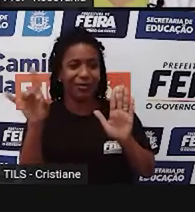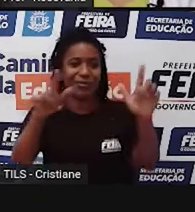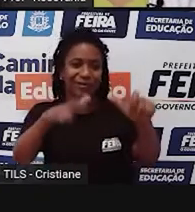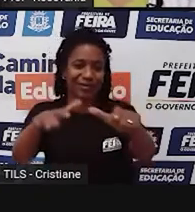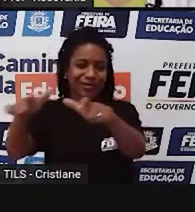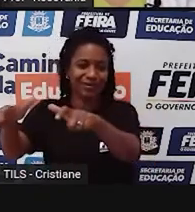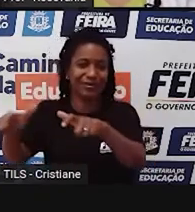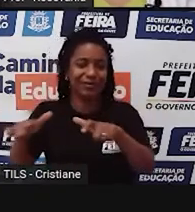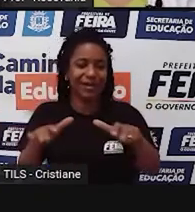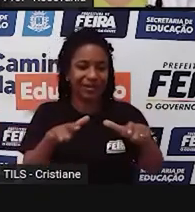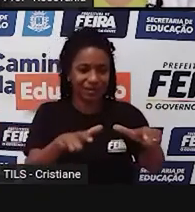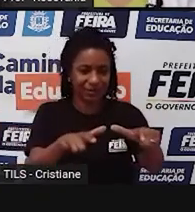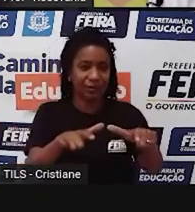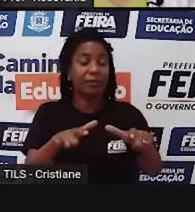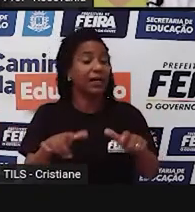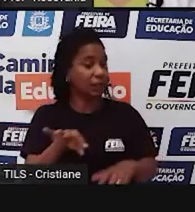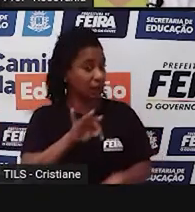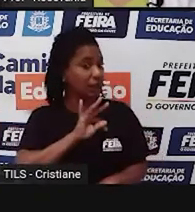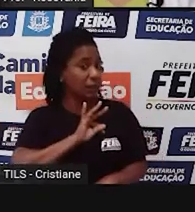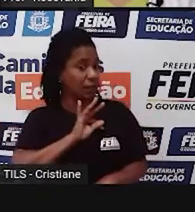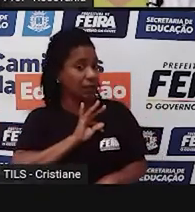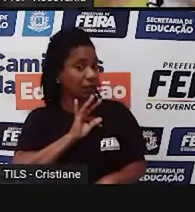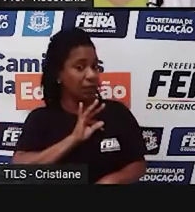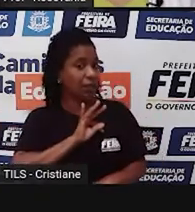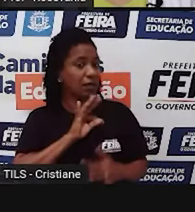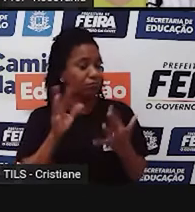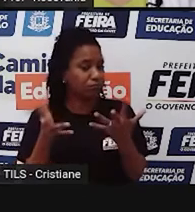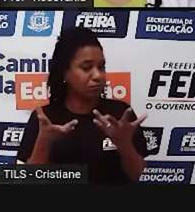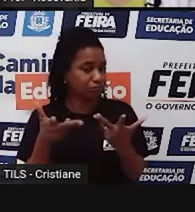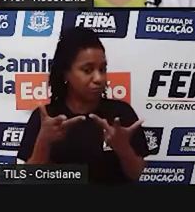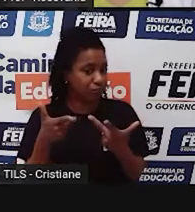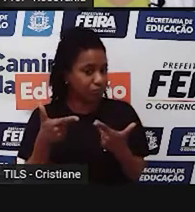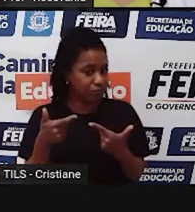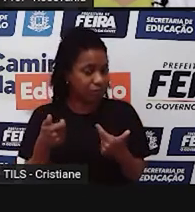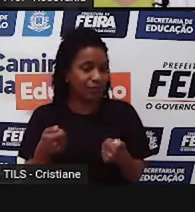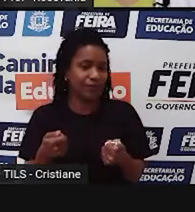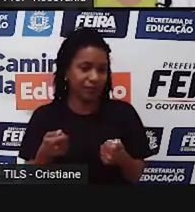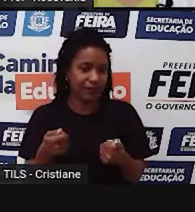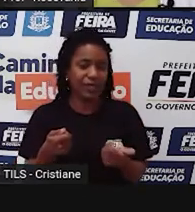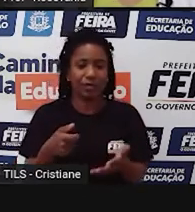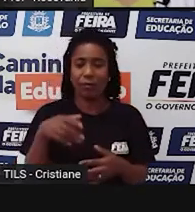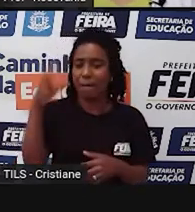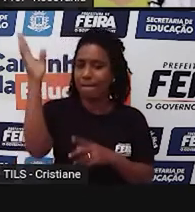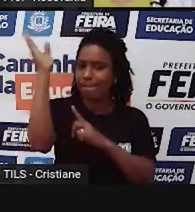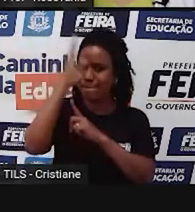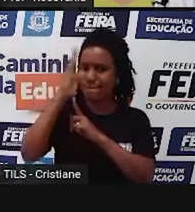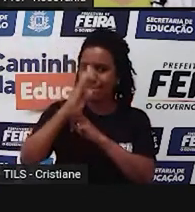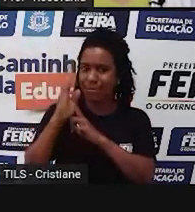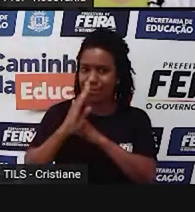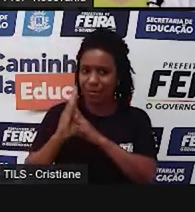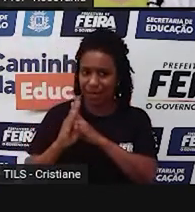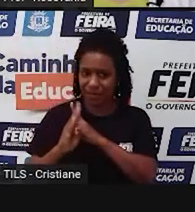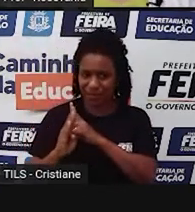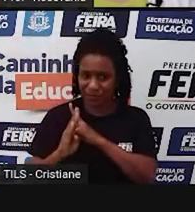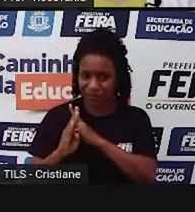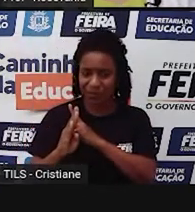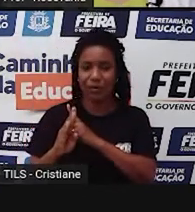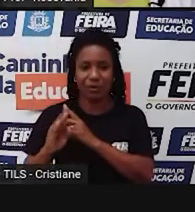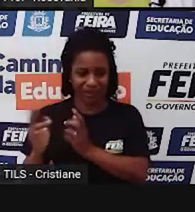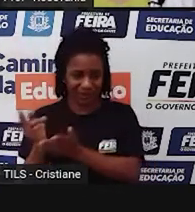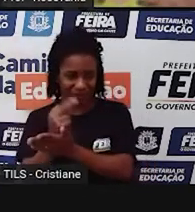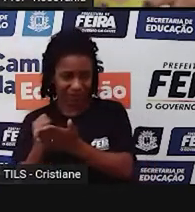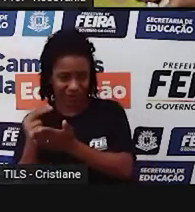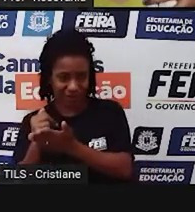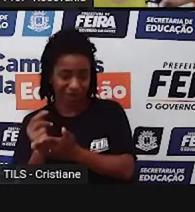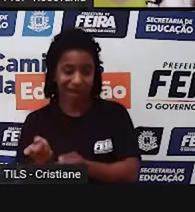E é feito com uma técnica. Para quê? Para que não seja, digamos assim, no Brasil é feito de um jeito, nos Estados Unidos de outro jeito.